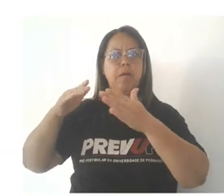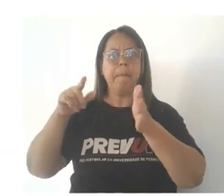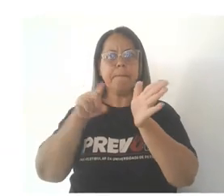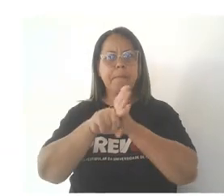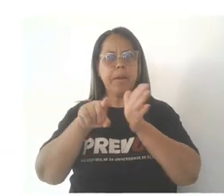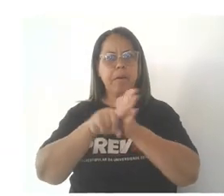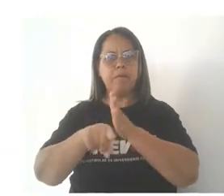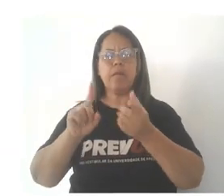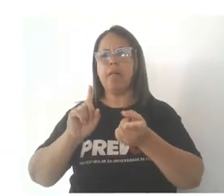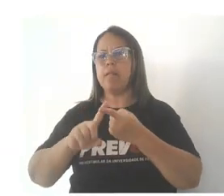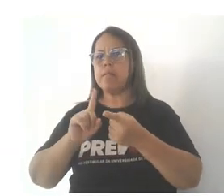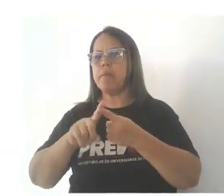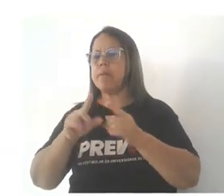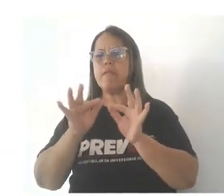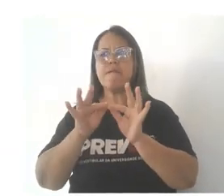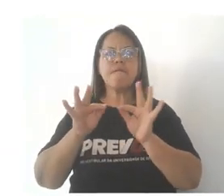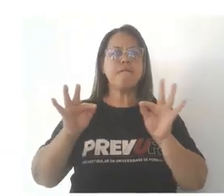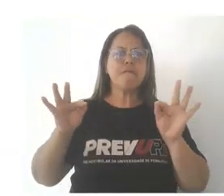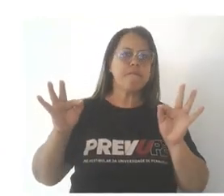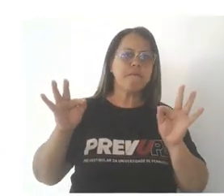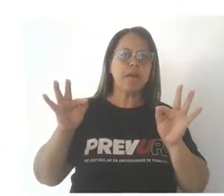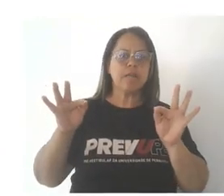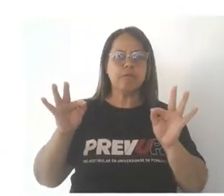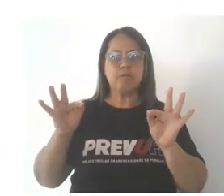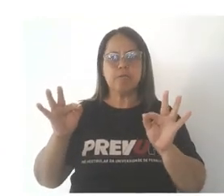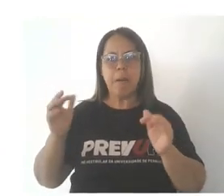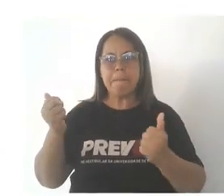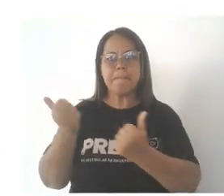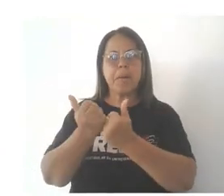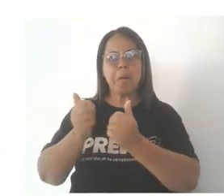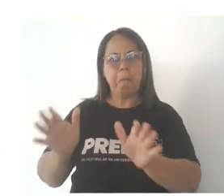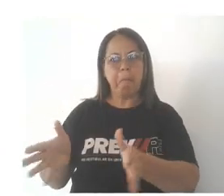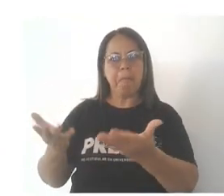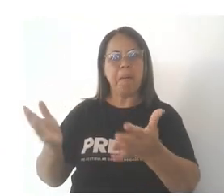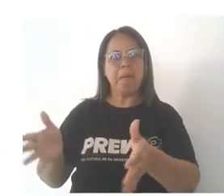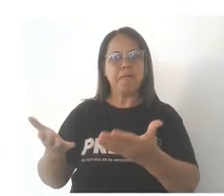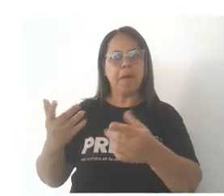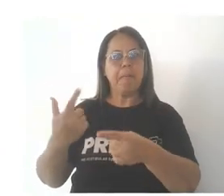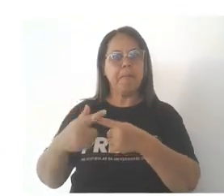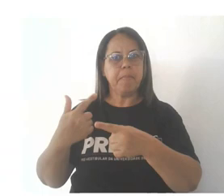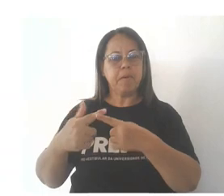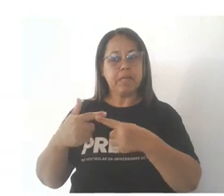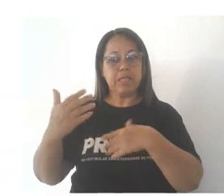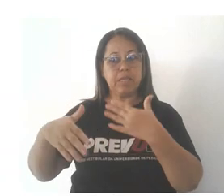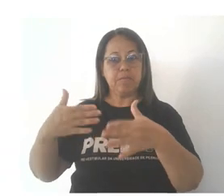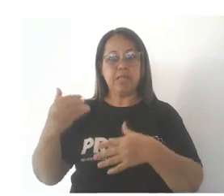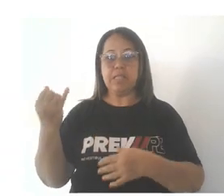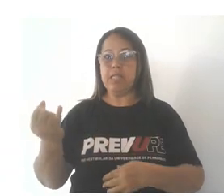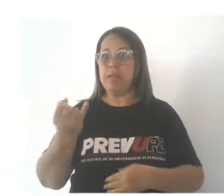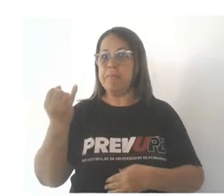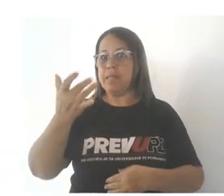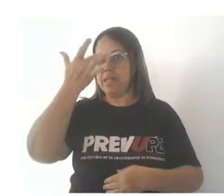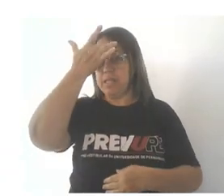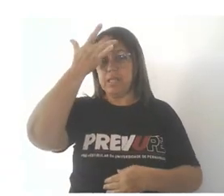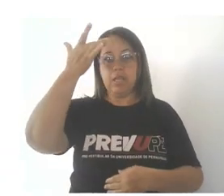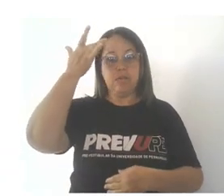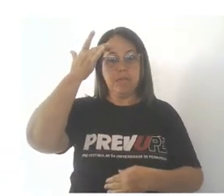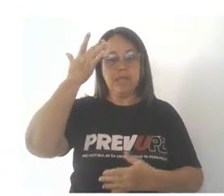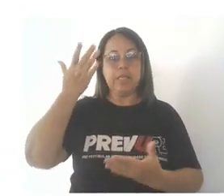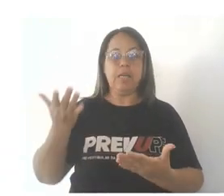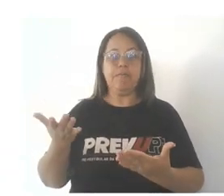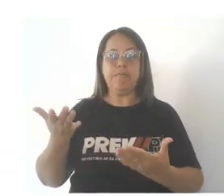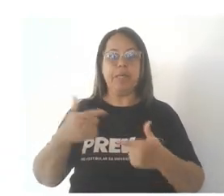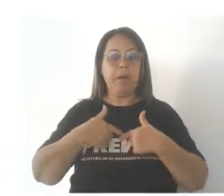e também trazem frases e apoio motivacionais, já que nesse processo é importante a saúde mental. O